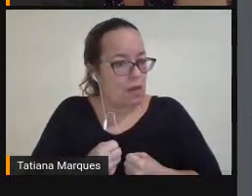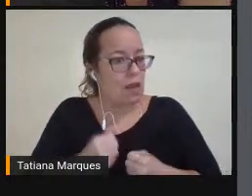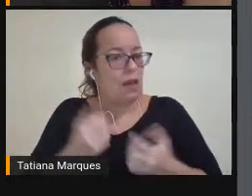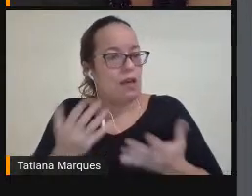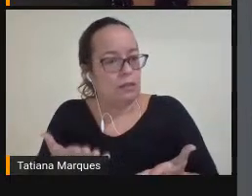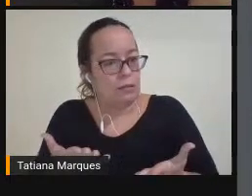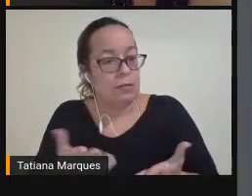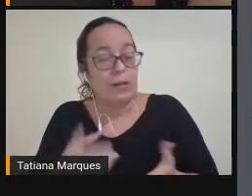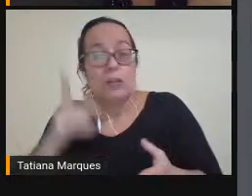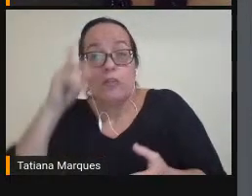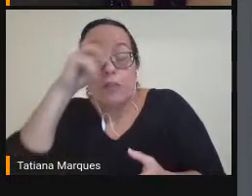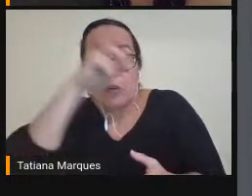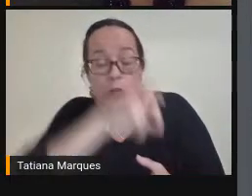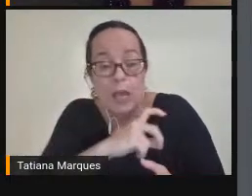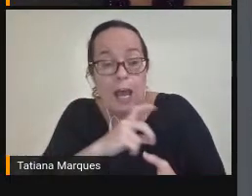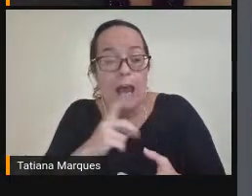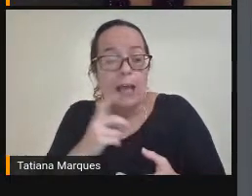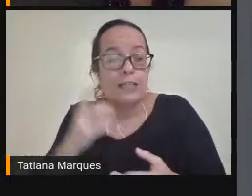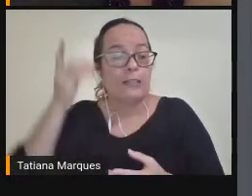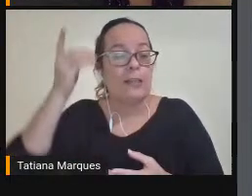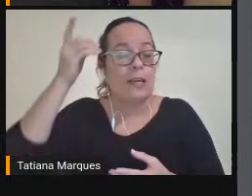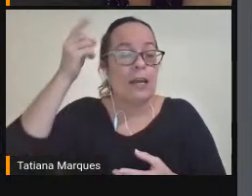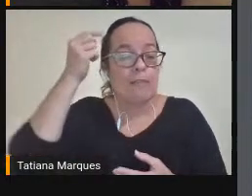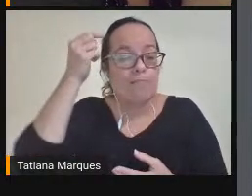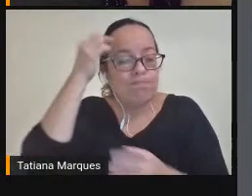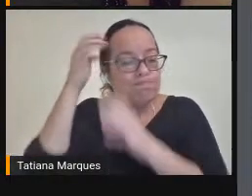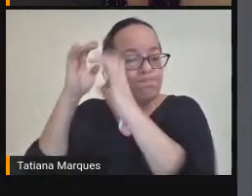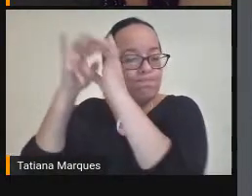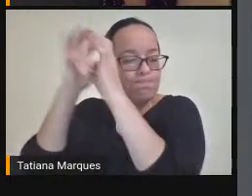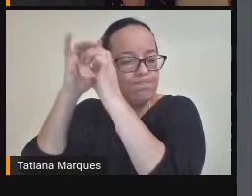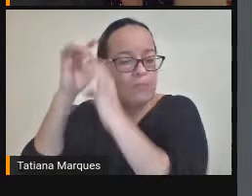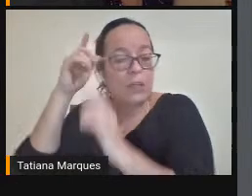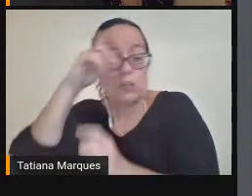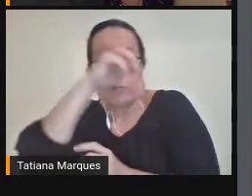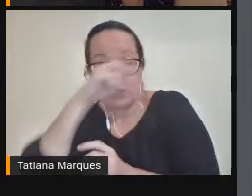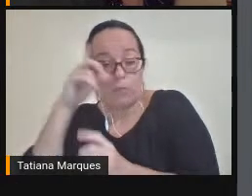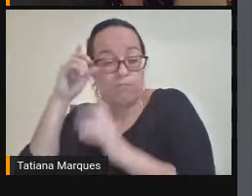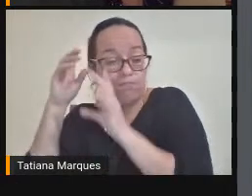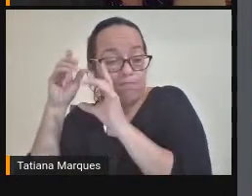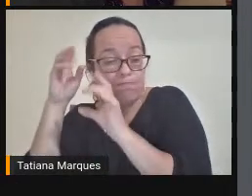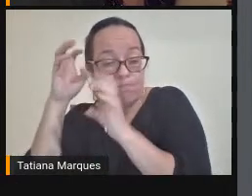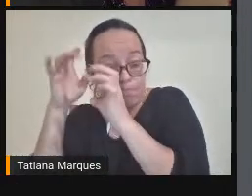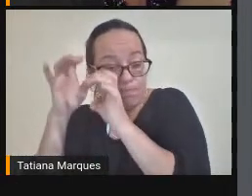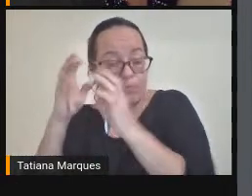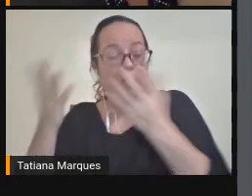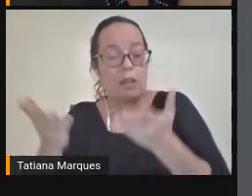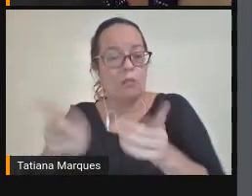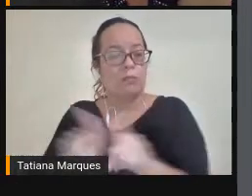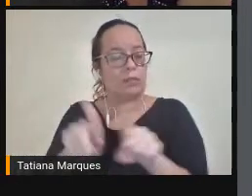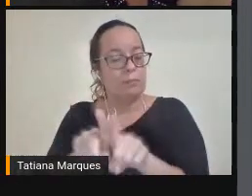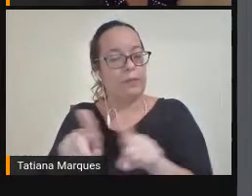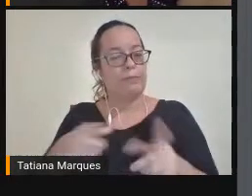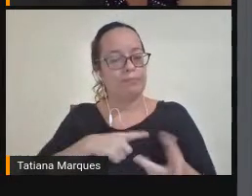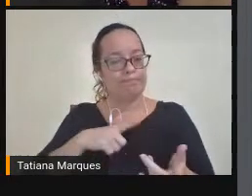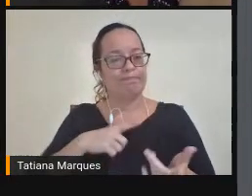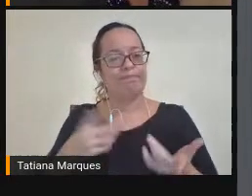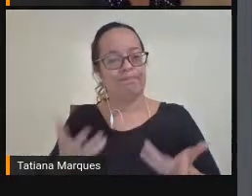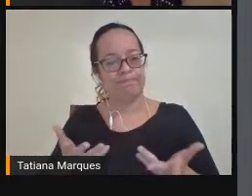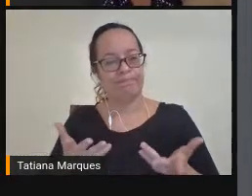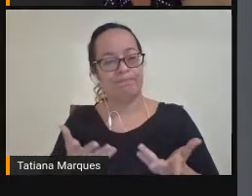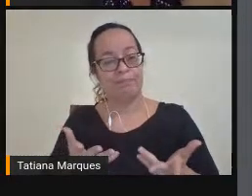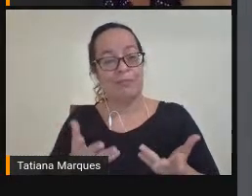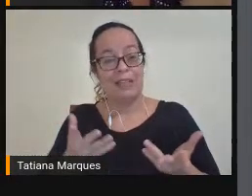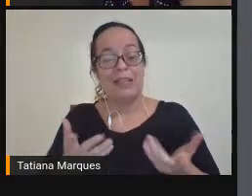Dificuldades Intelectuais Eu vou ter Também Né? É Uma